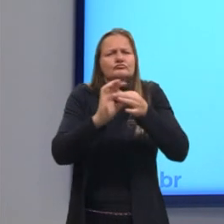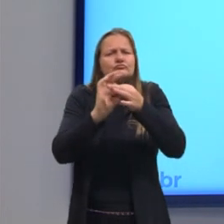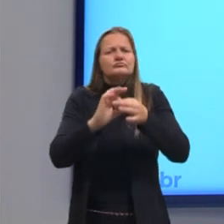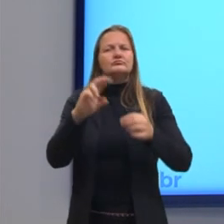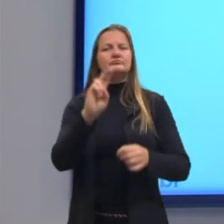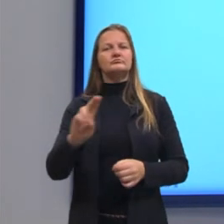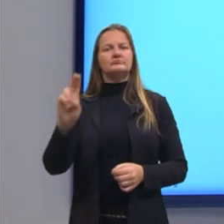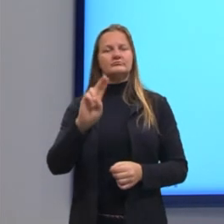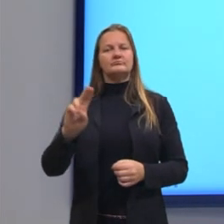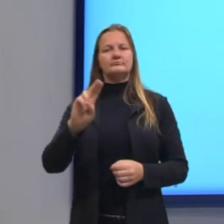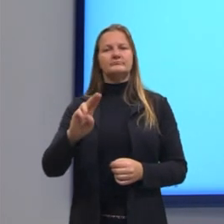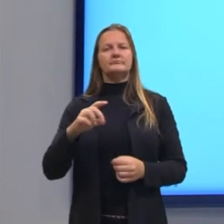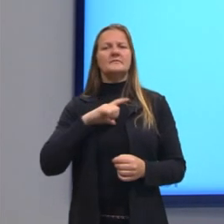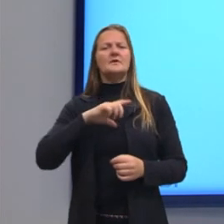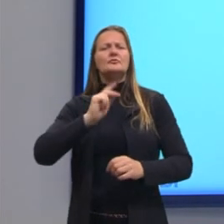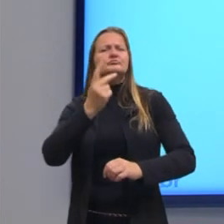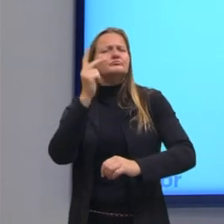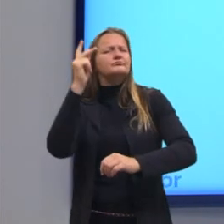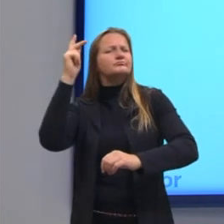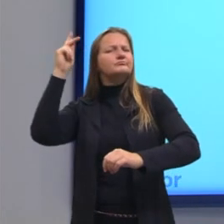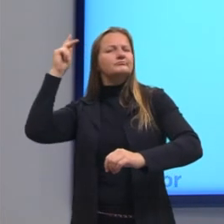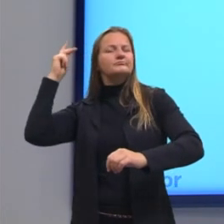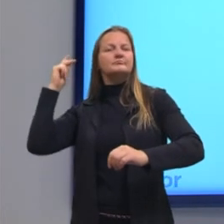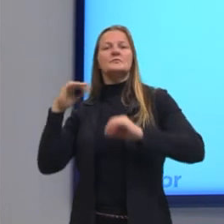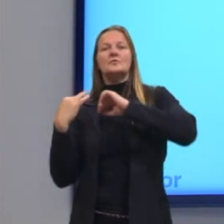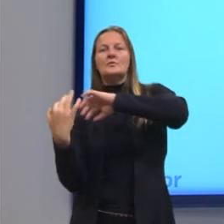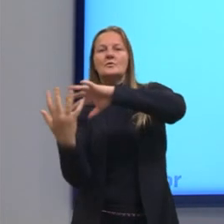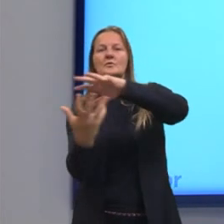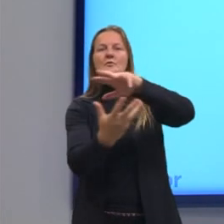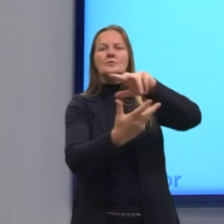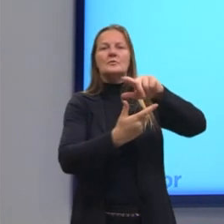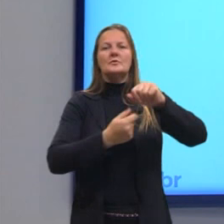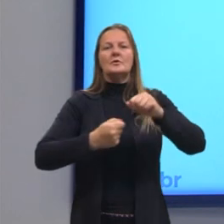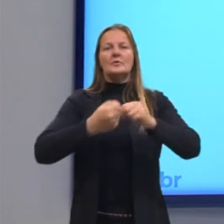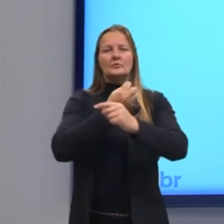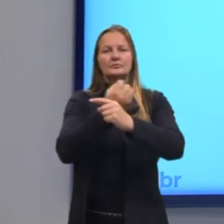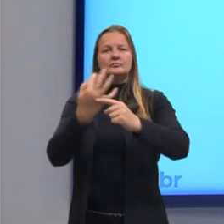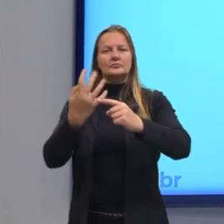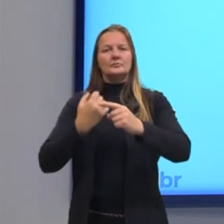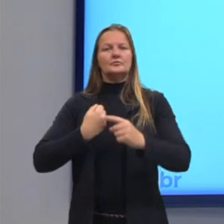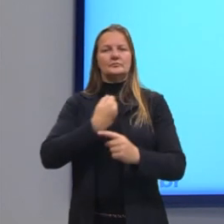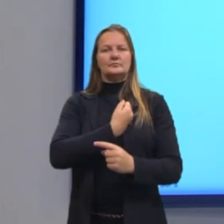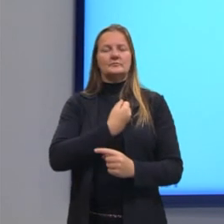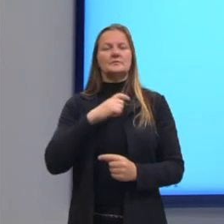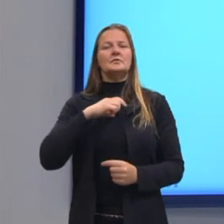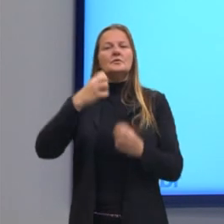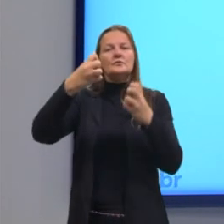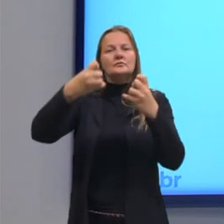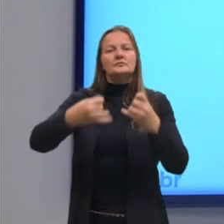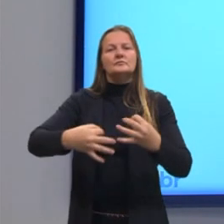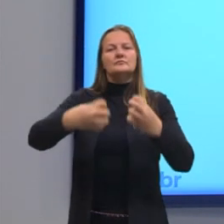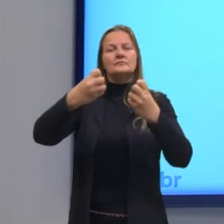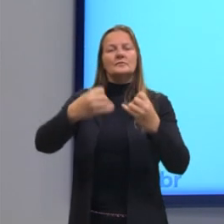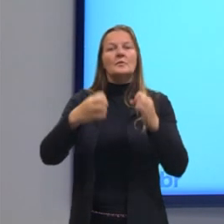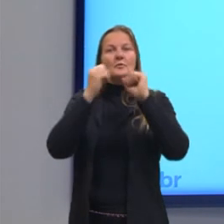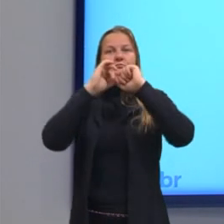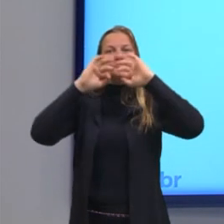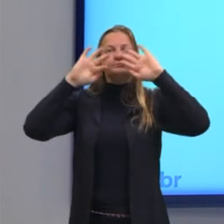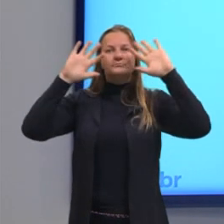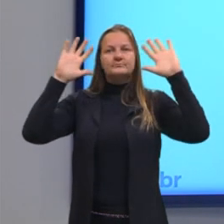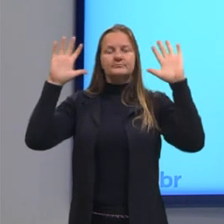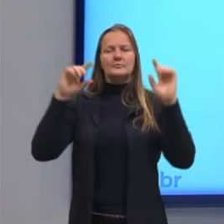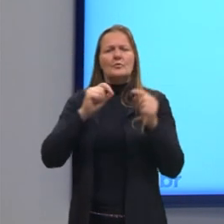A Ifra, no seu livro História Universal dos Algarismos, traz uma explicação que permite a compreensão